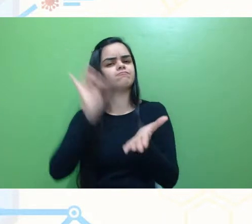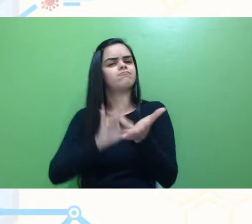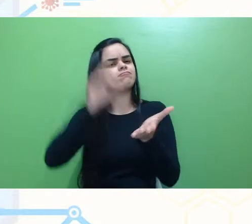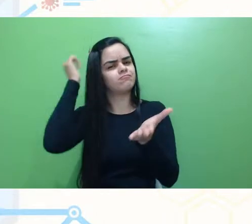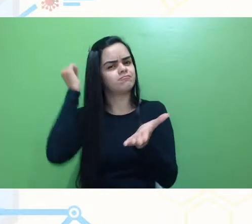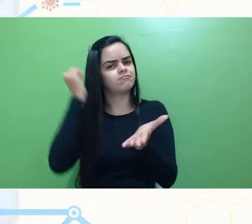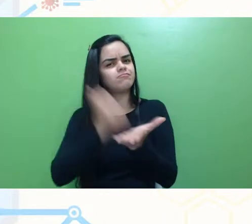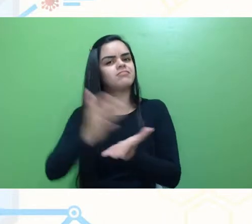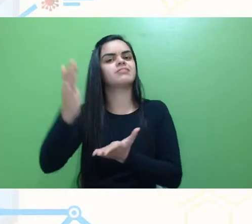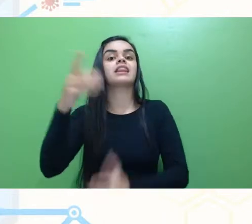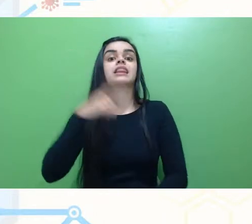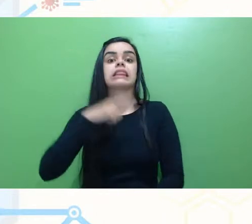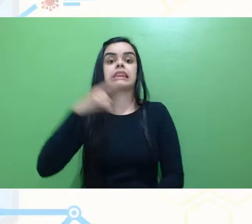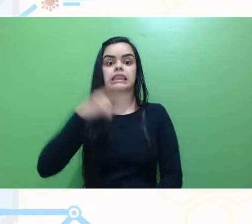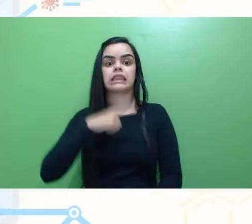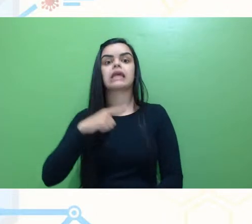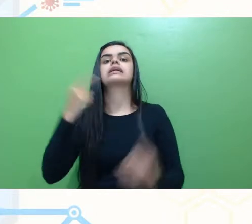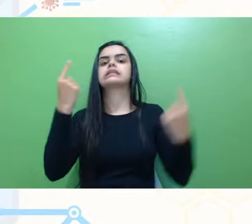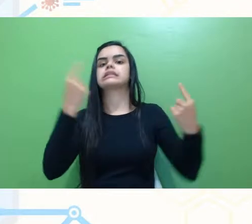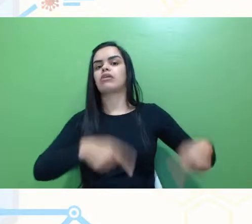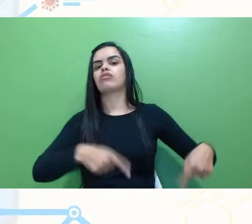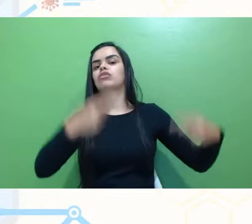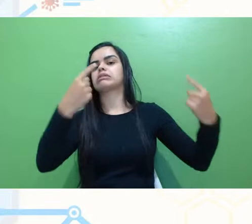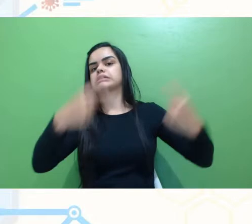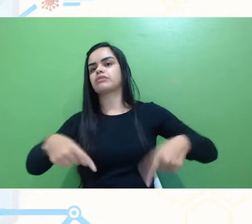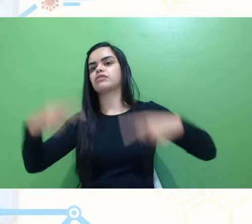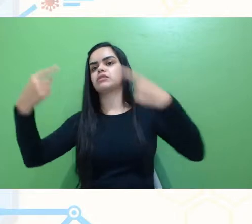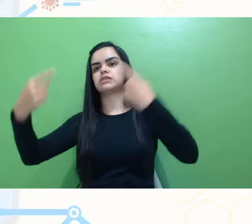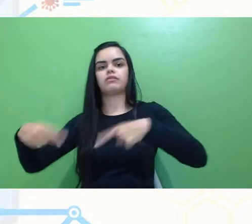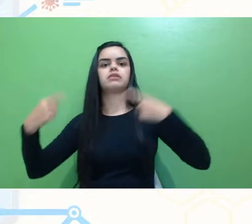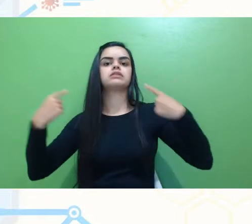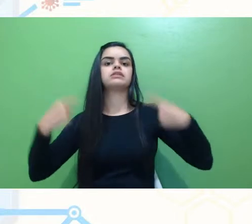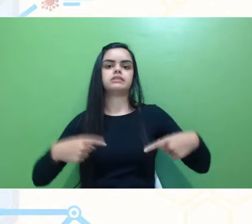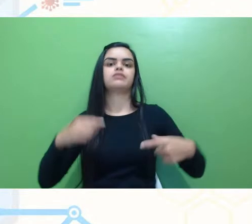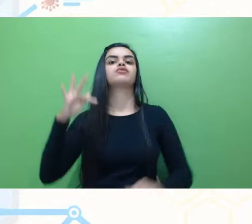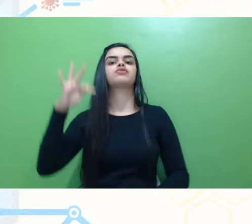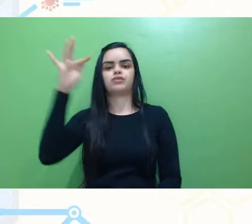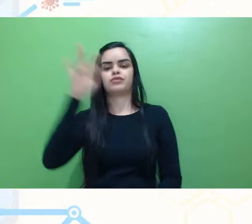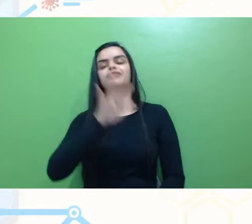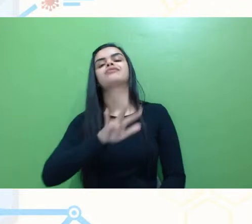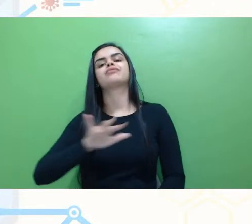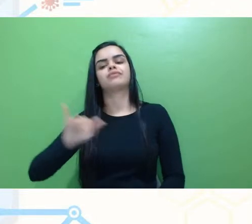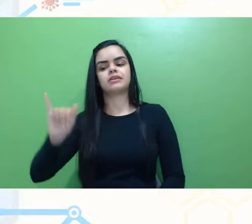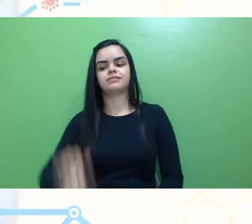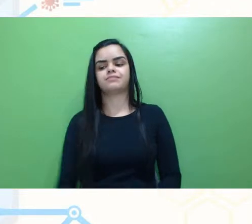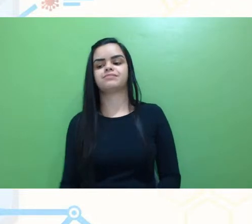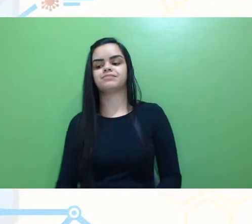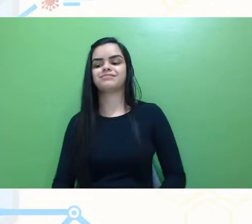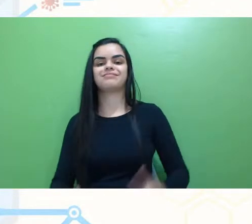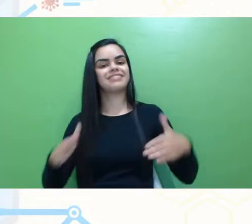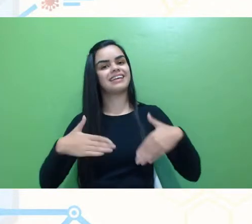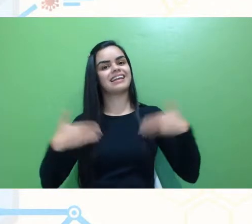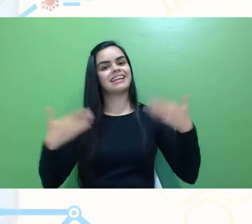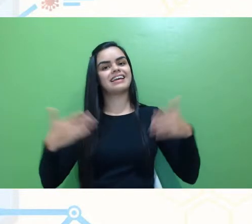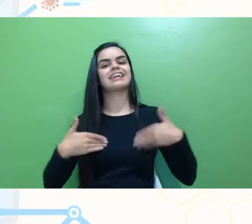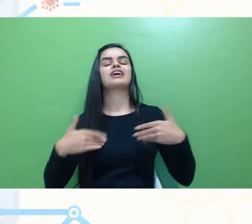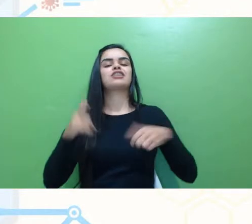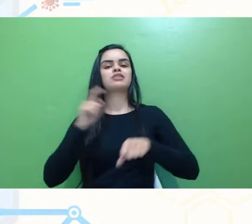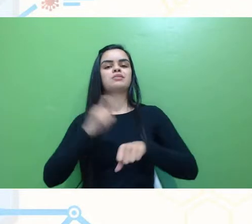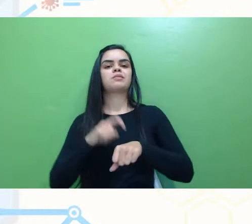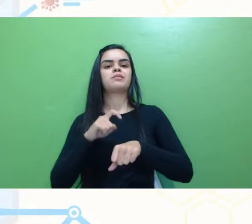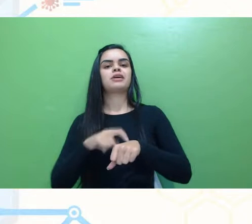a gente ainda tem muitos desafios, né, a serem preenchidos, mas a alegria do momento mostra que